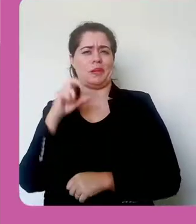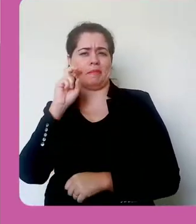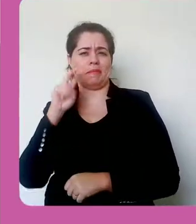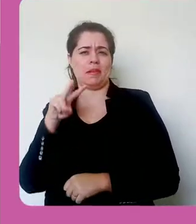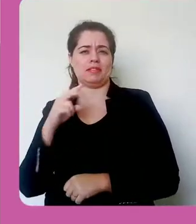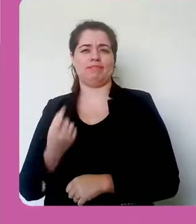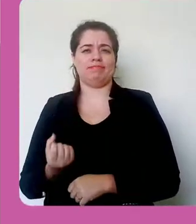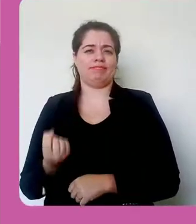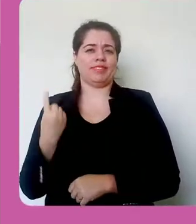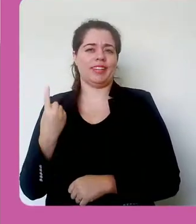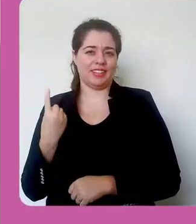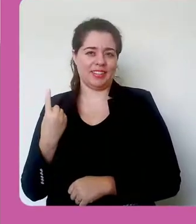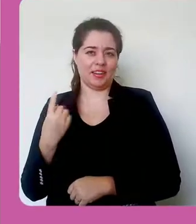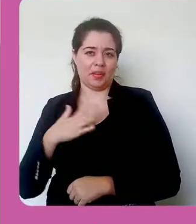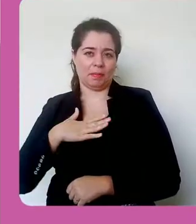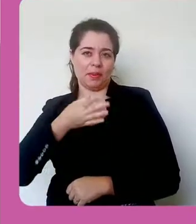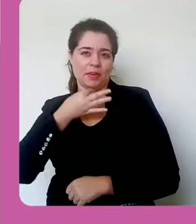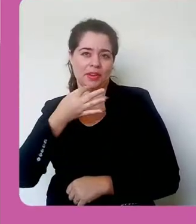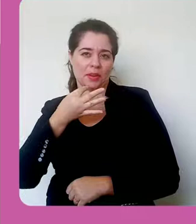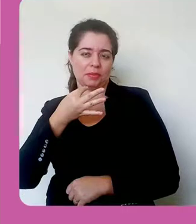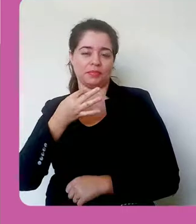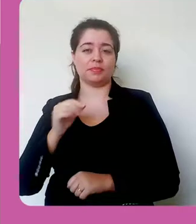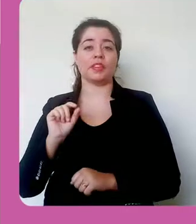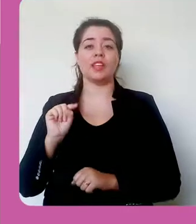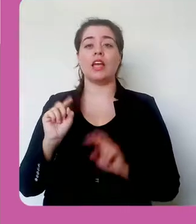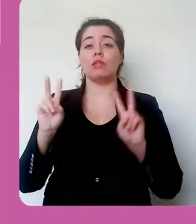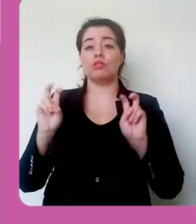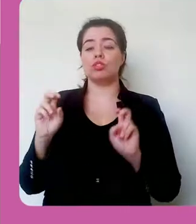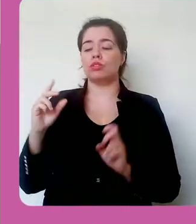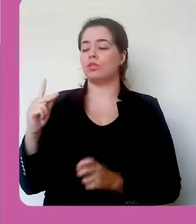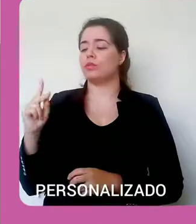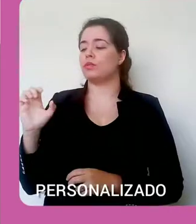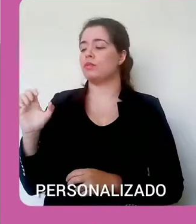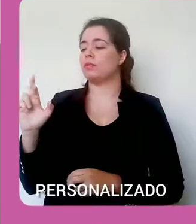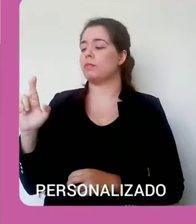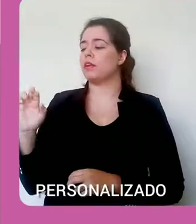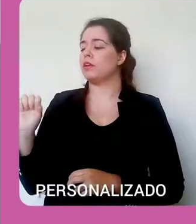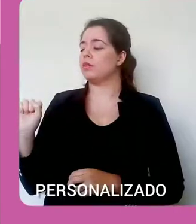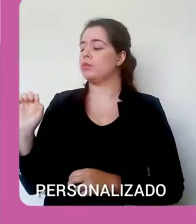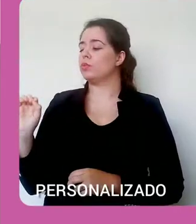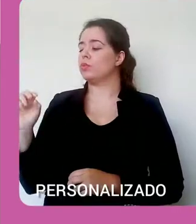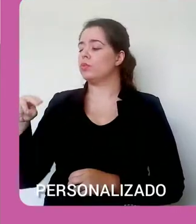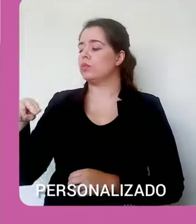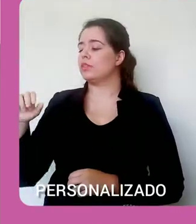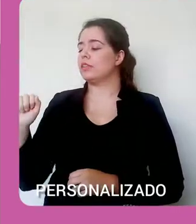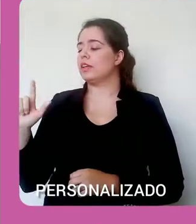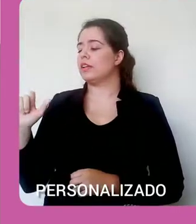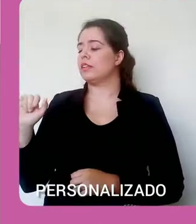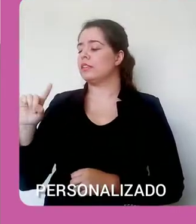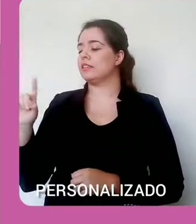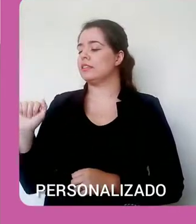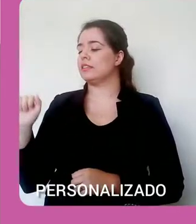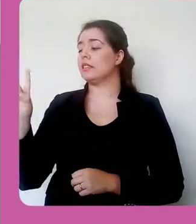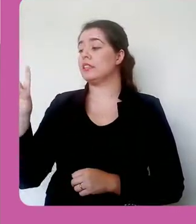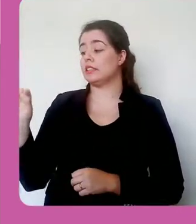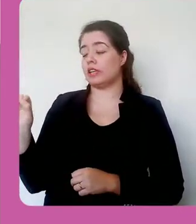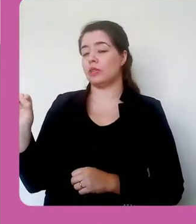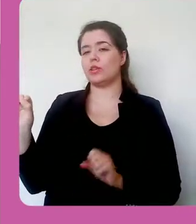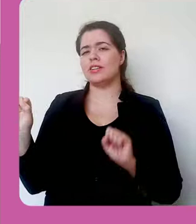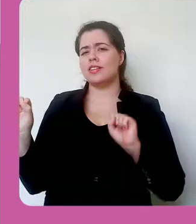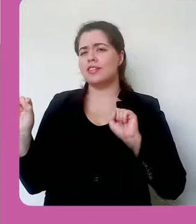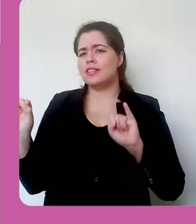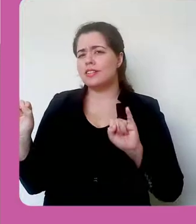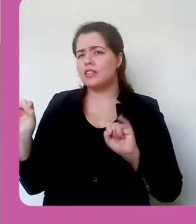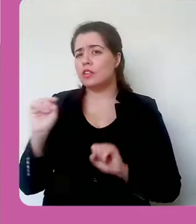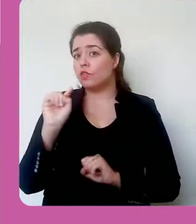você marcar essa opção, os títulos dos capítulos, eles não aparecem quando você estiver